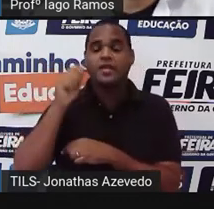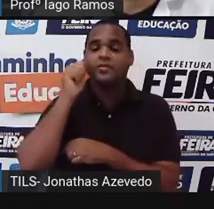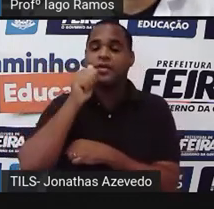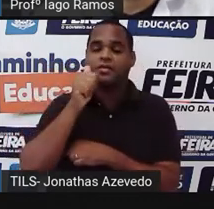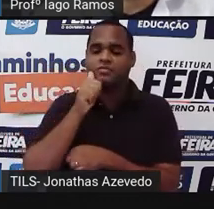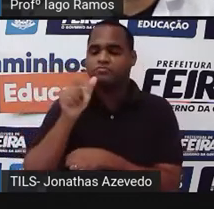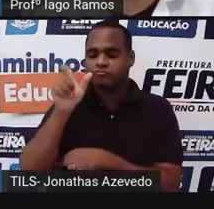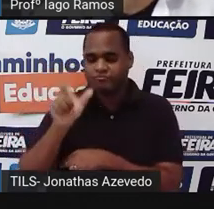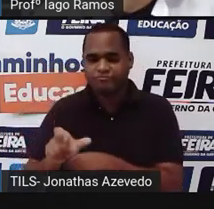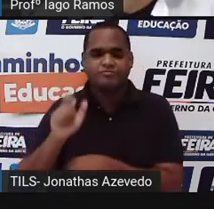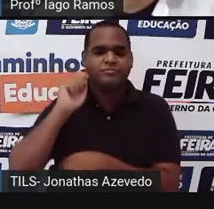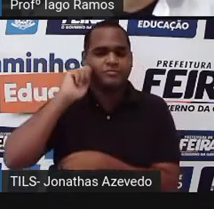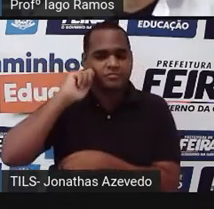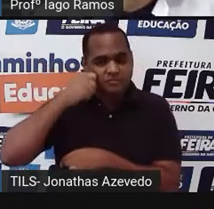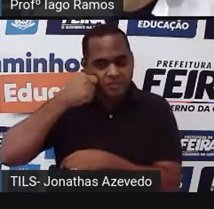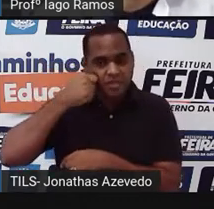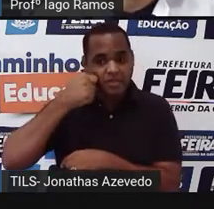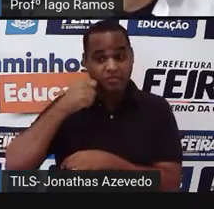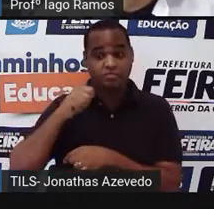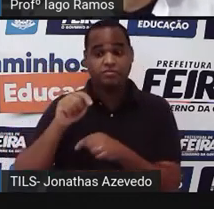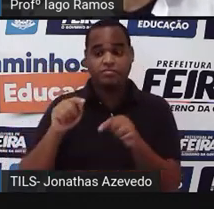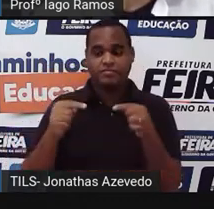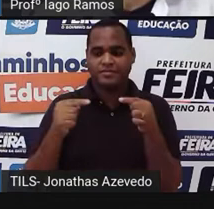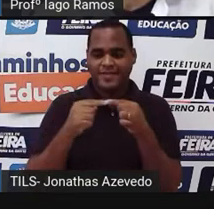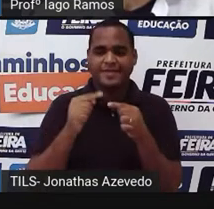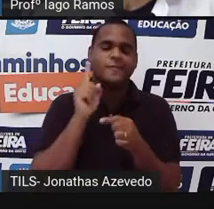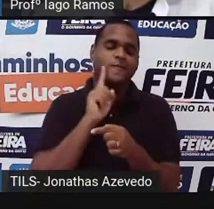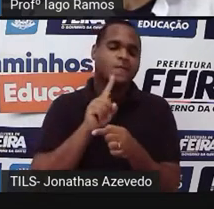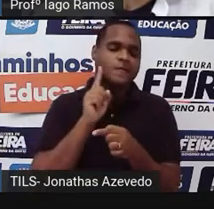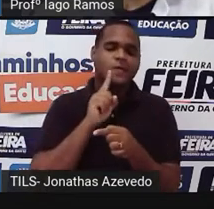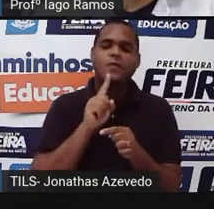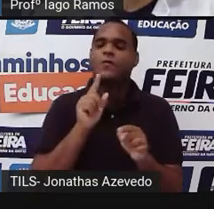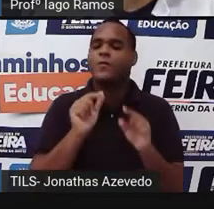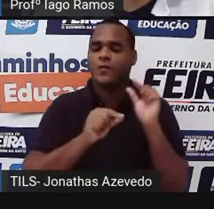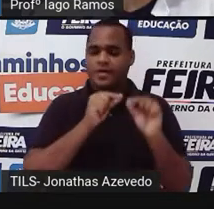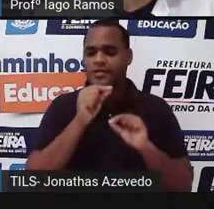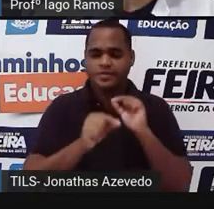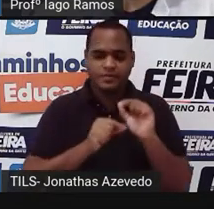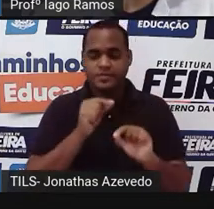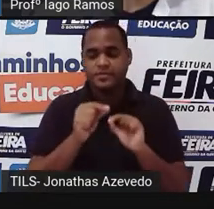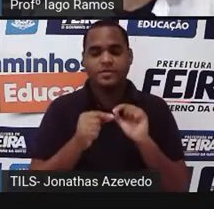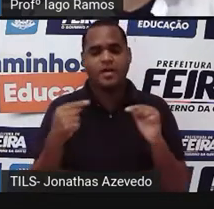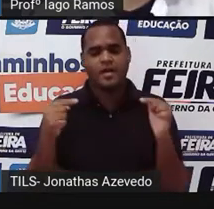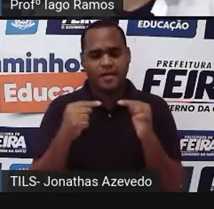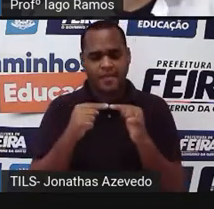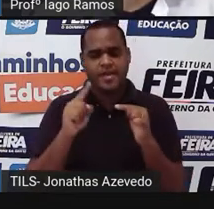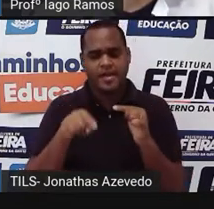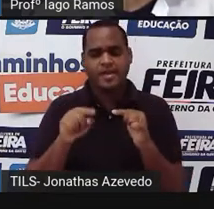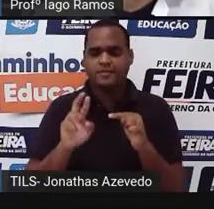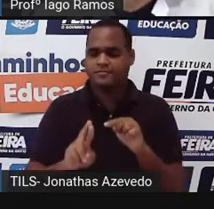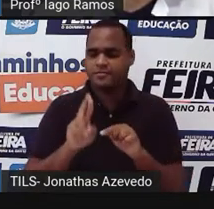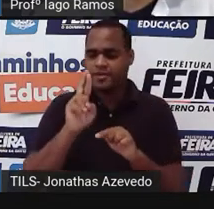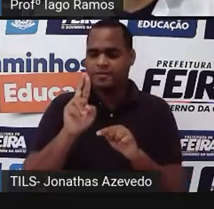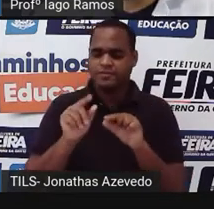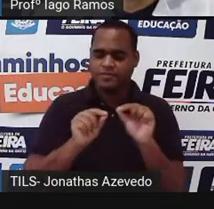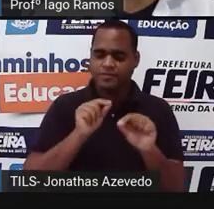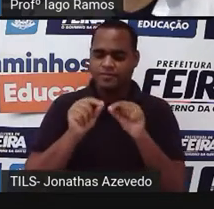Norte-americana, tá? E que faz a diferença, né?